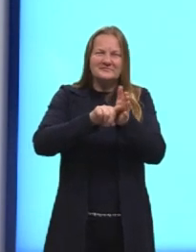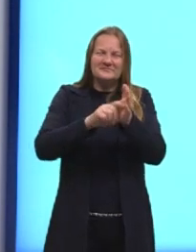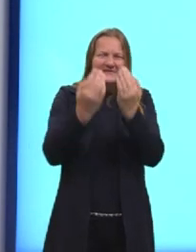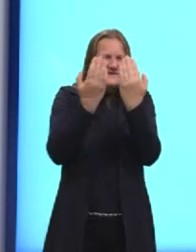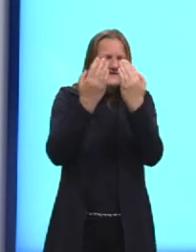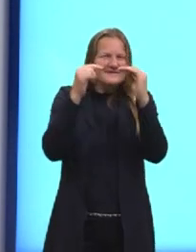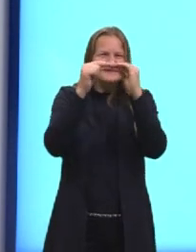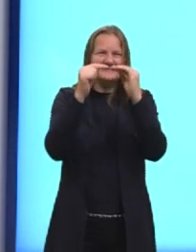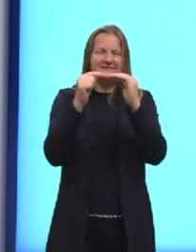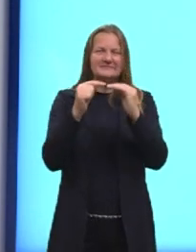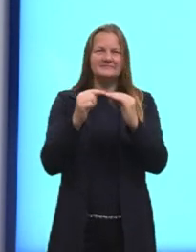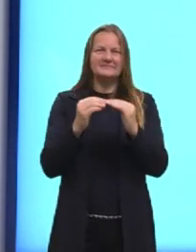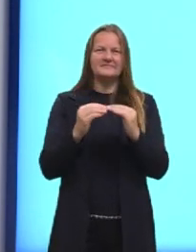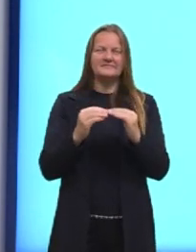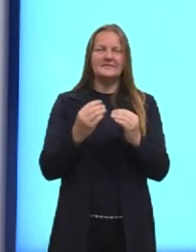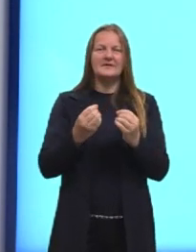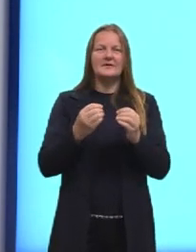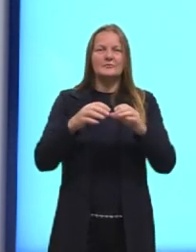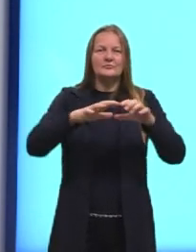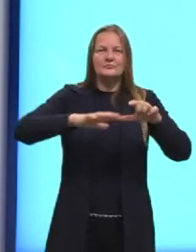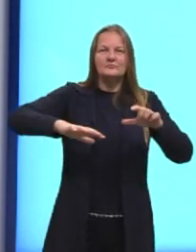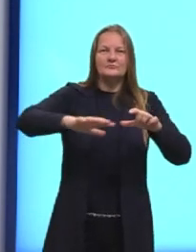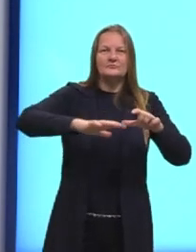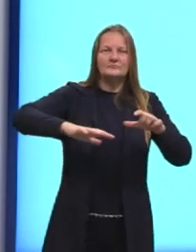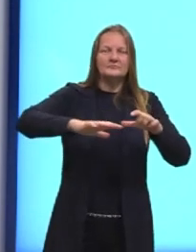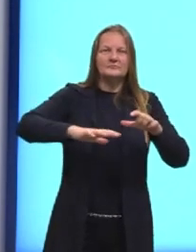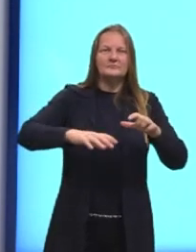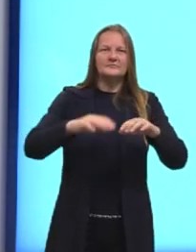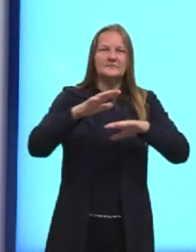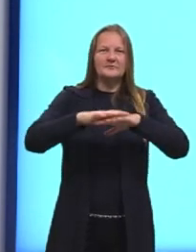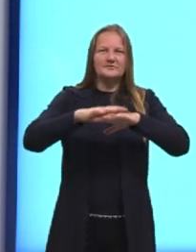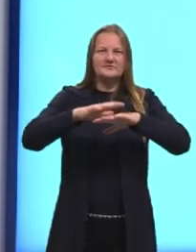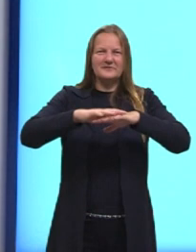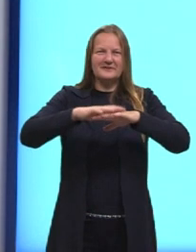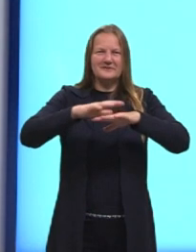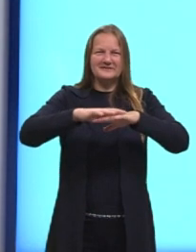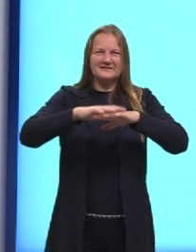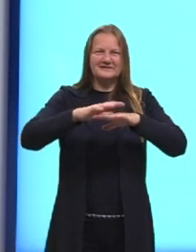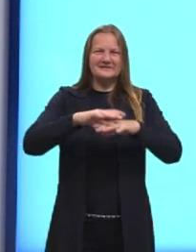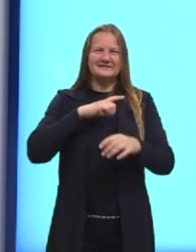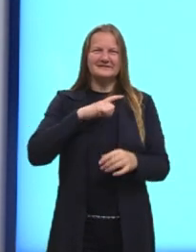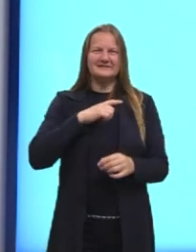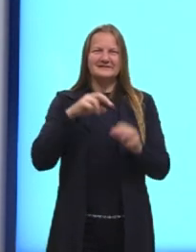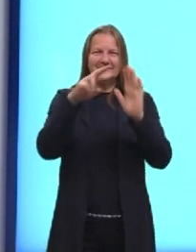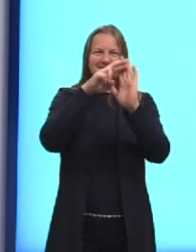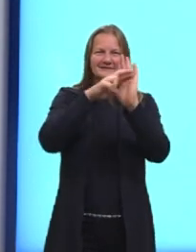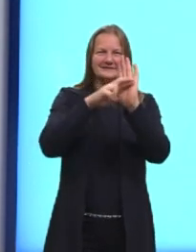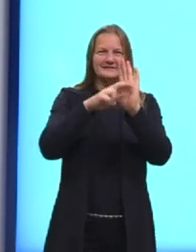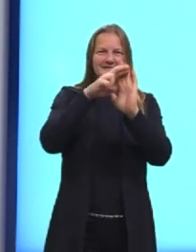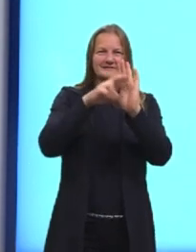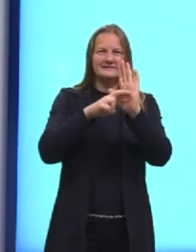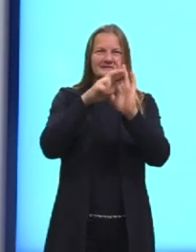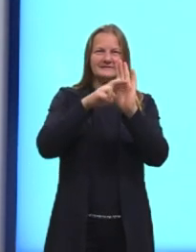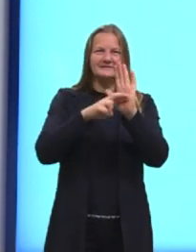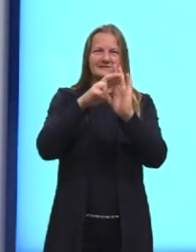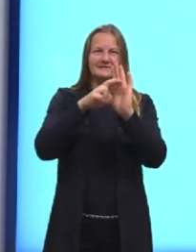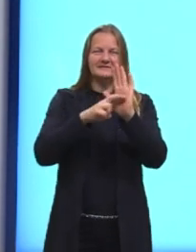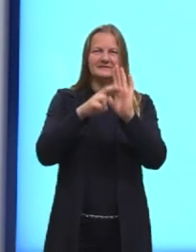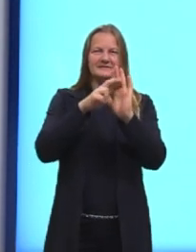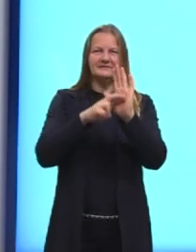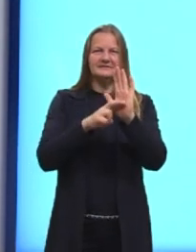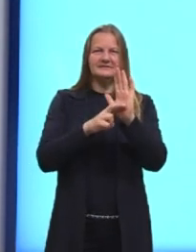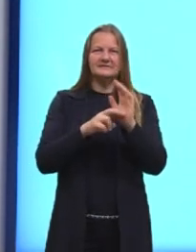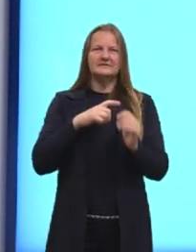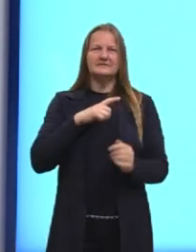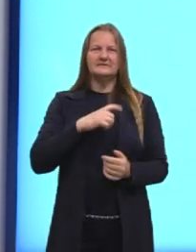Ela é um campo de estudo da matemática associado com as regras de contagem. No início